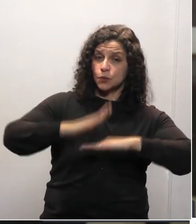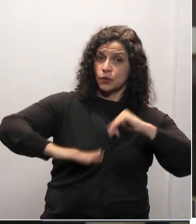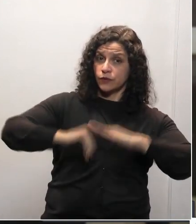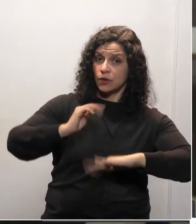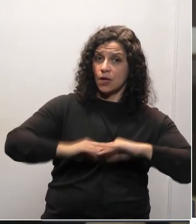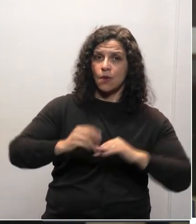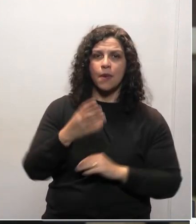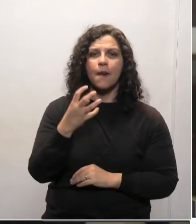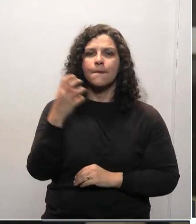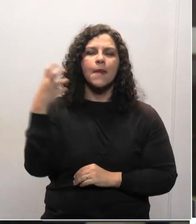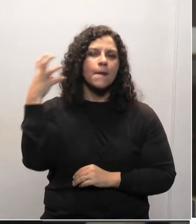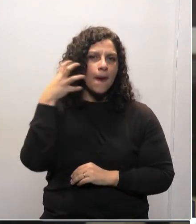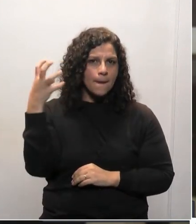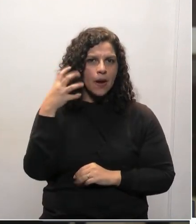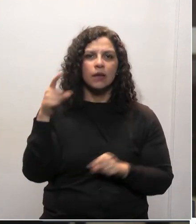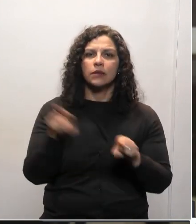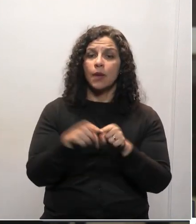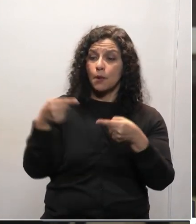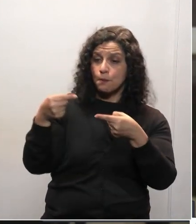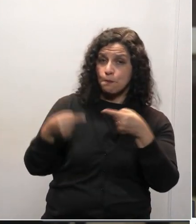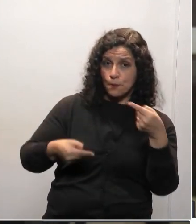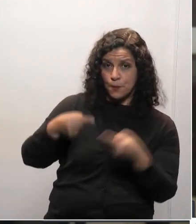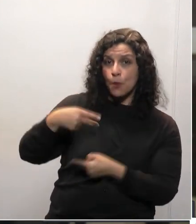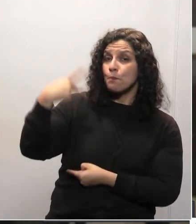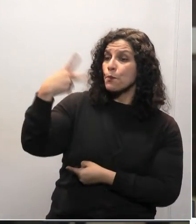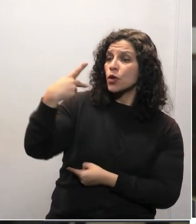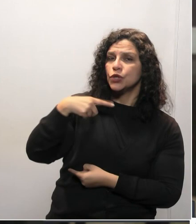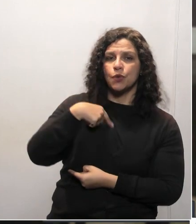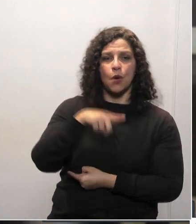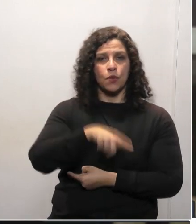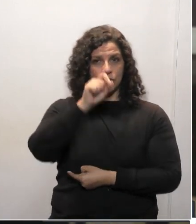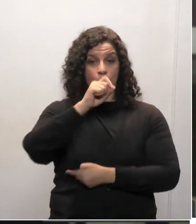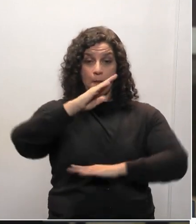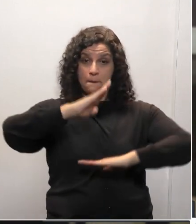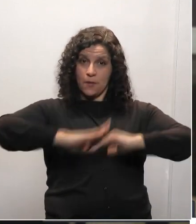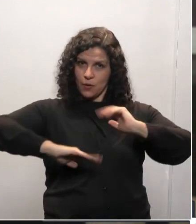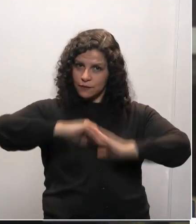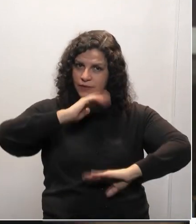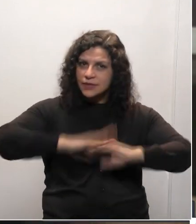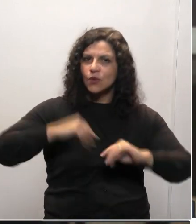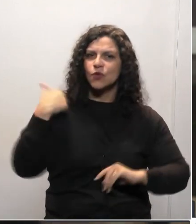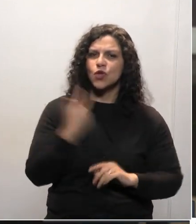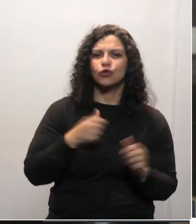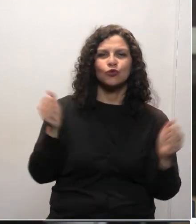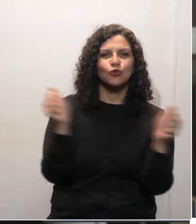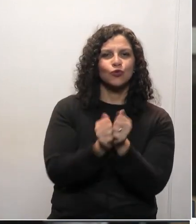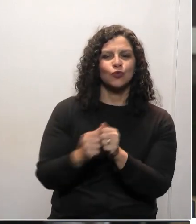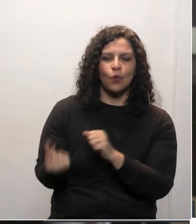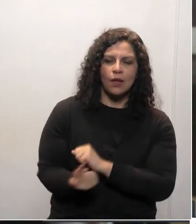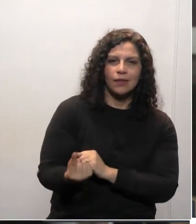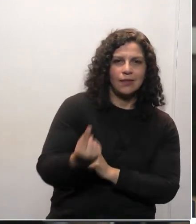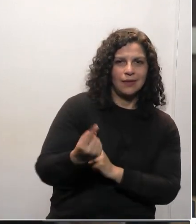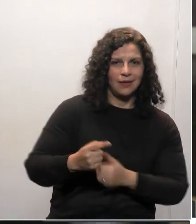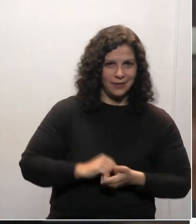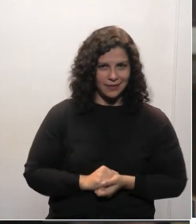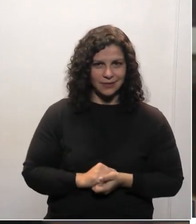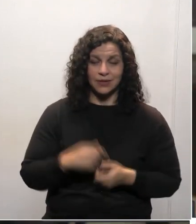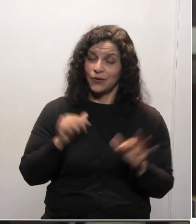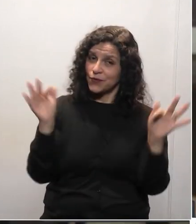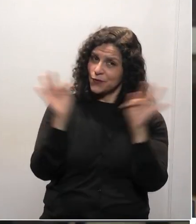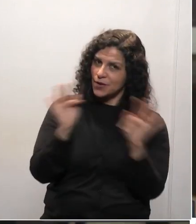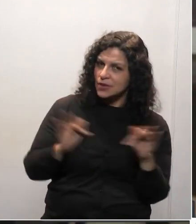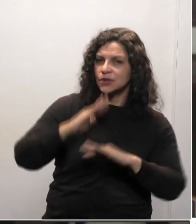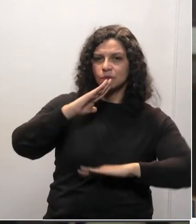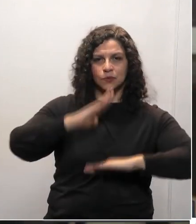profissão. Ser político é uma opção. Agora o radialista a gente leva pra eternidade. Eu sou muito